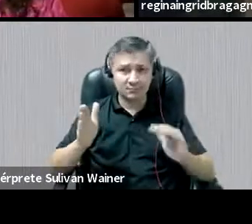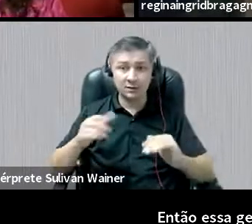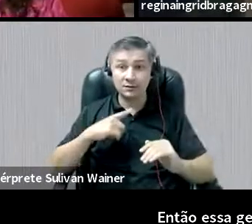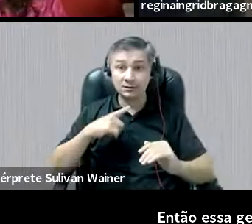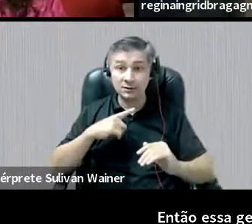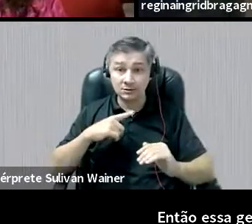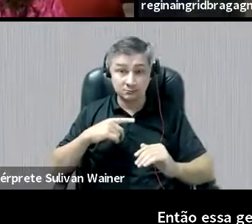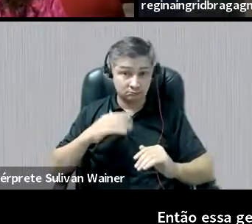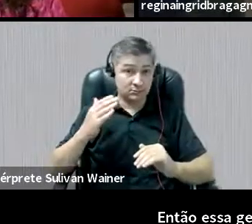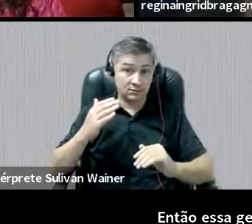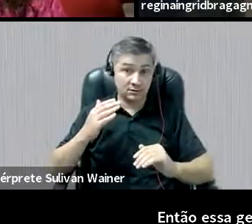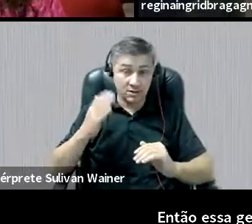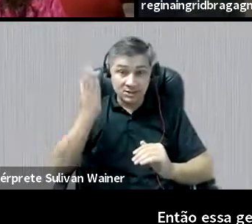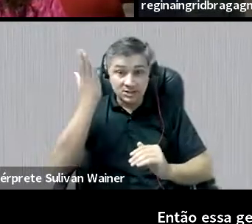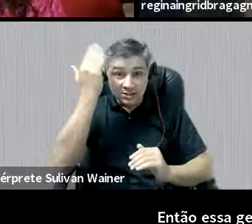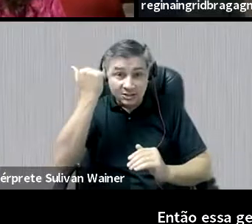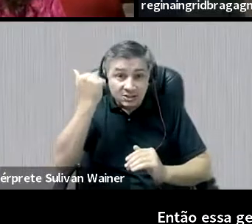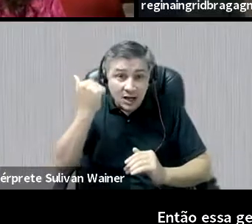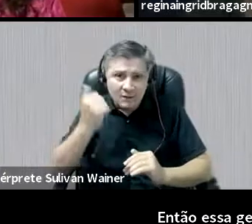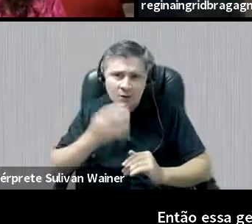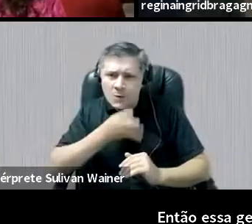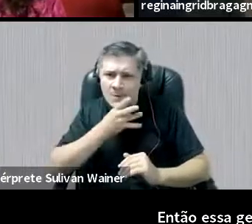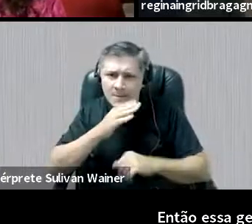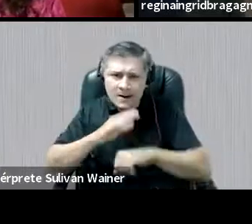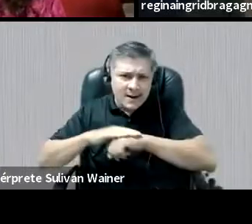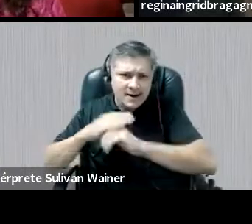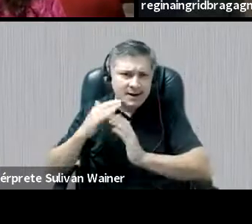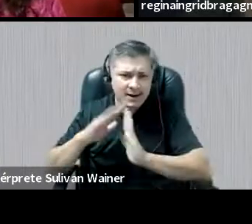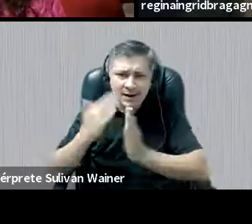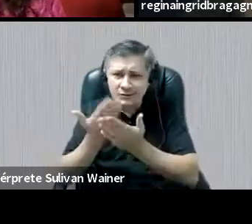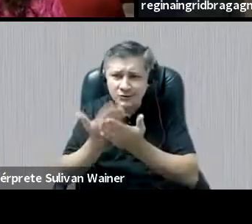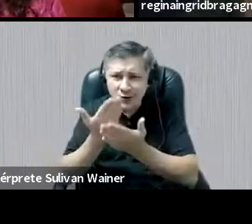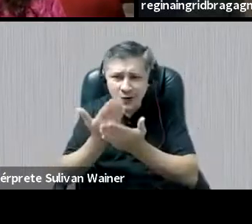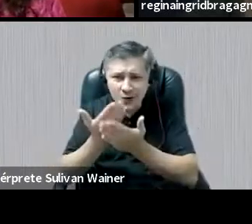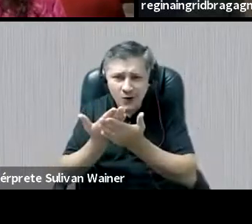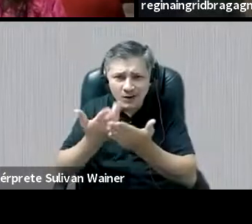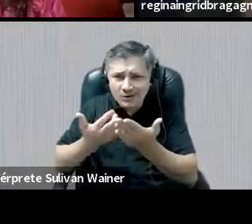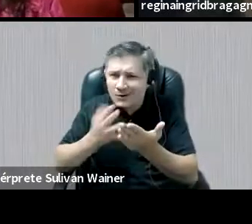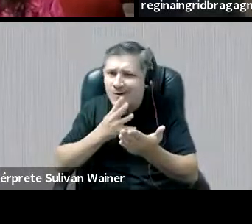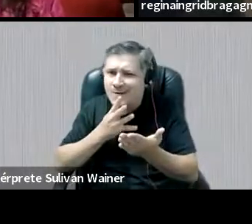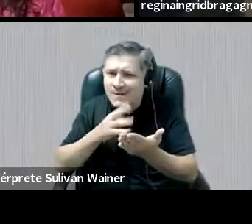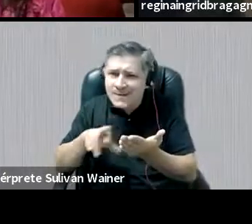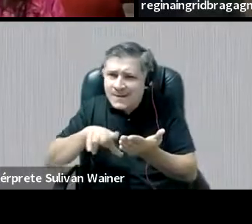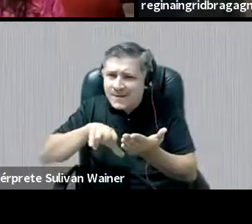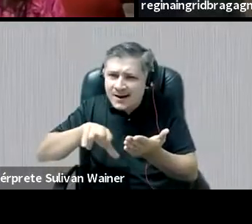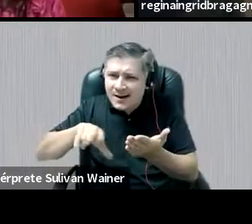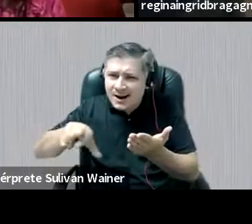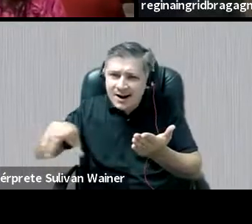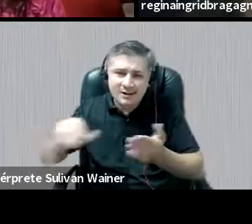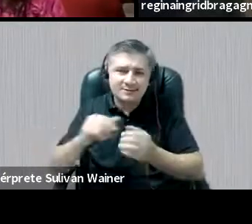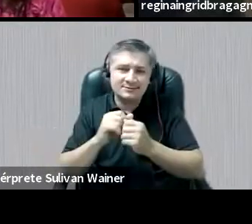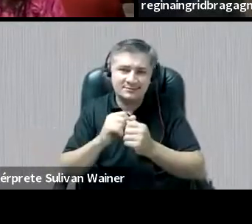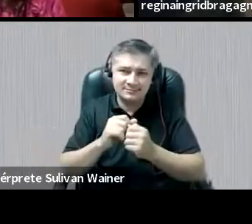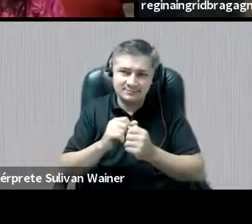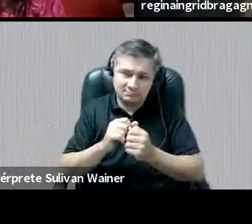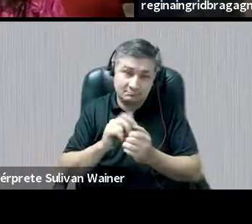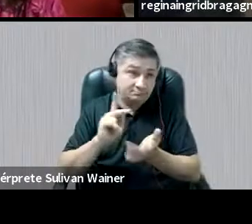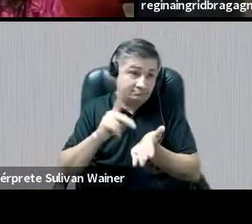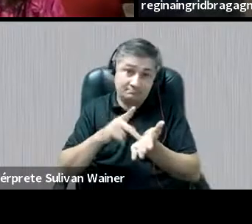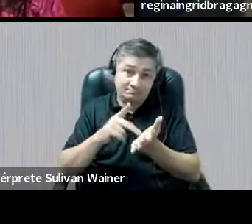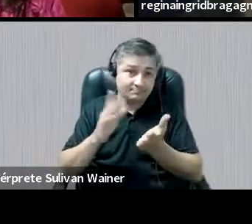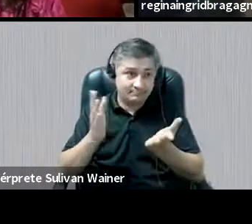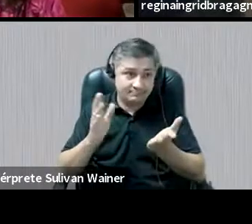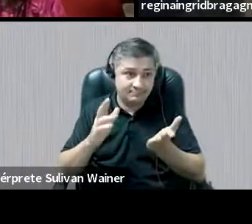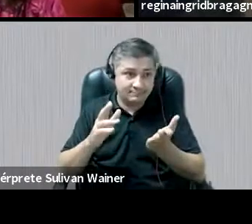domínio de um saber, de um saber escolar, né, e de outros saberes, mas um domínio de um saber escolar oficial, né,